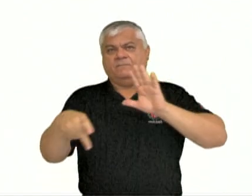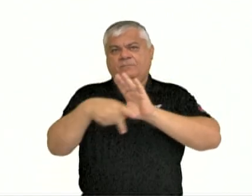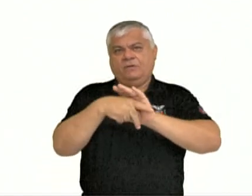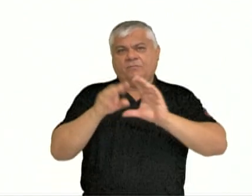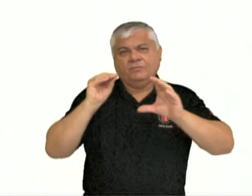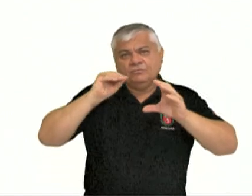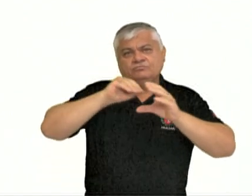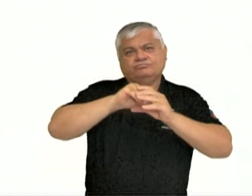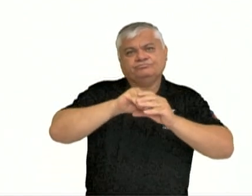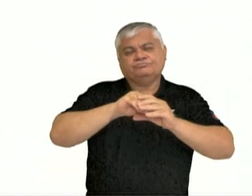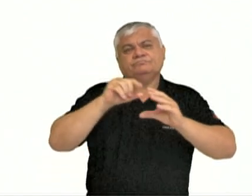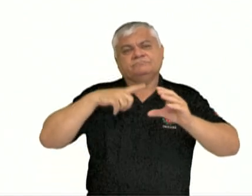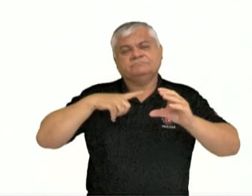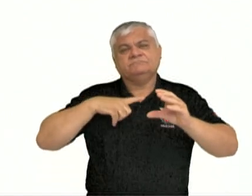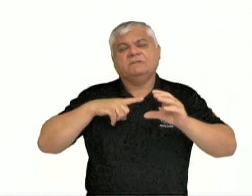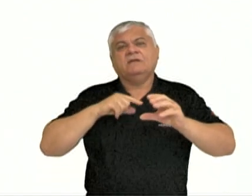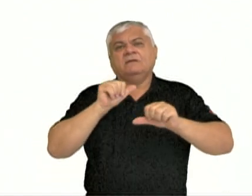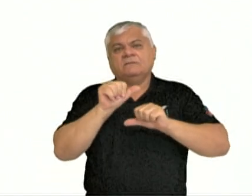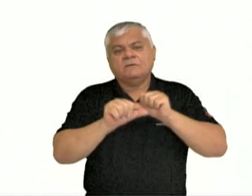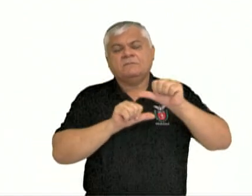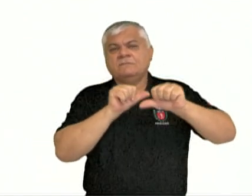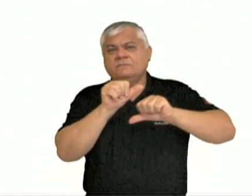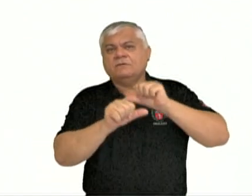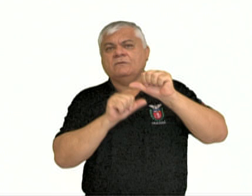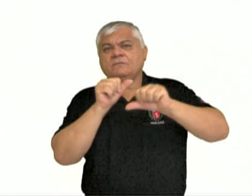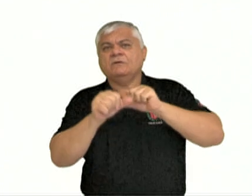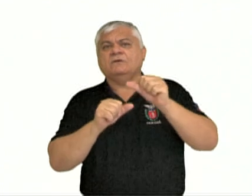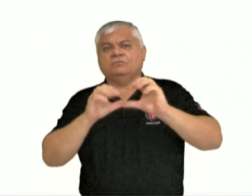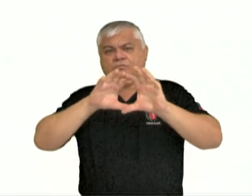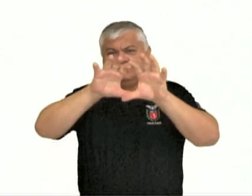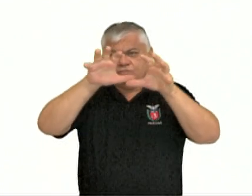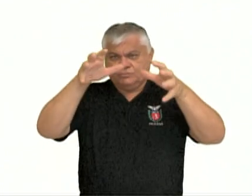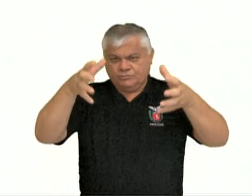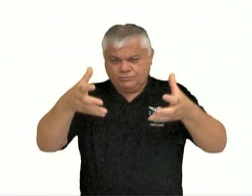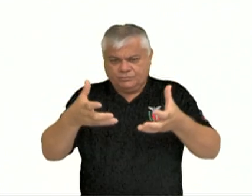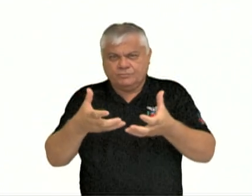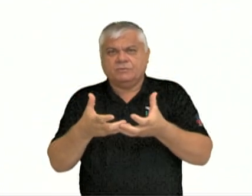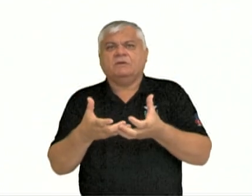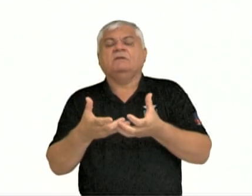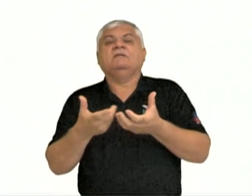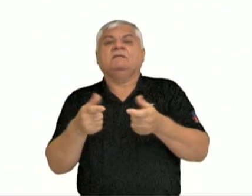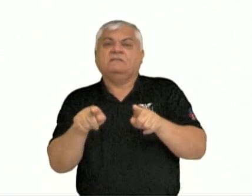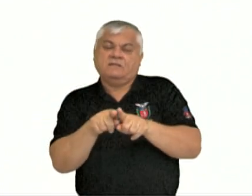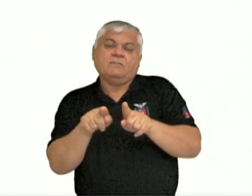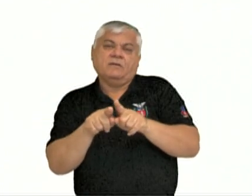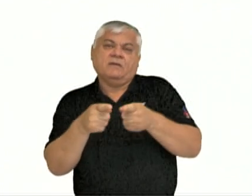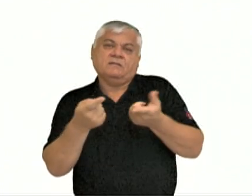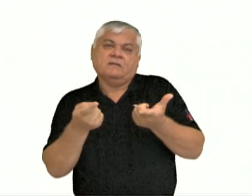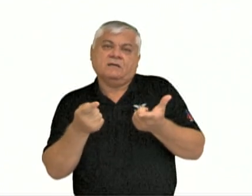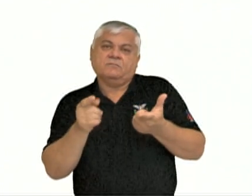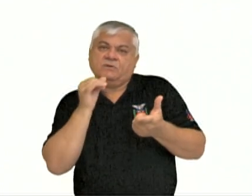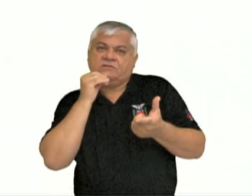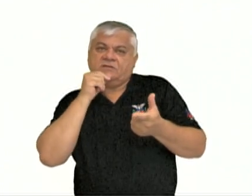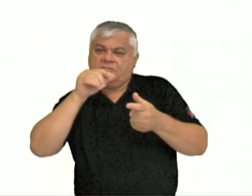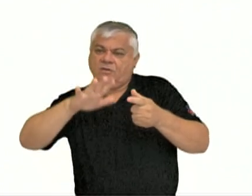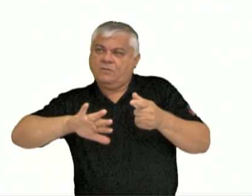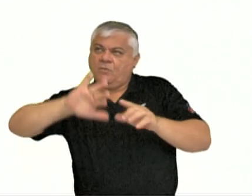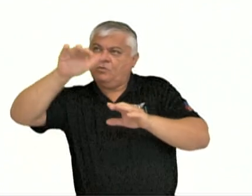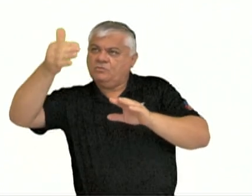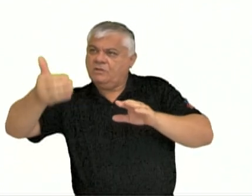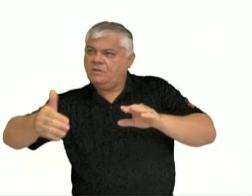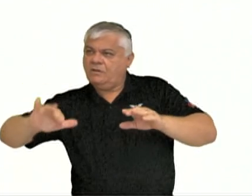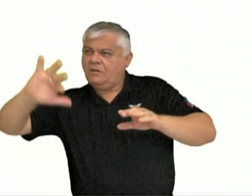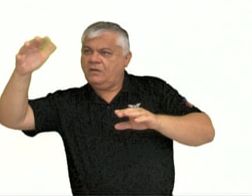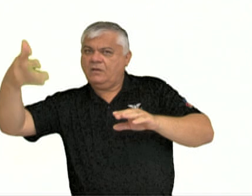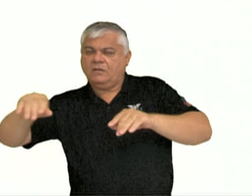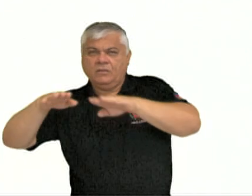internamente e que vão resultar no formato e nas características, por exemplo, áreas de montanhas, áreas